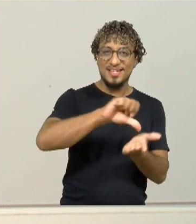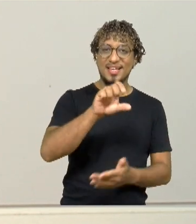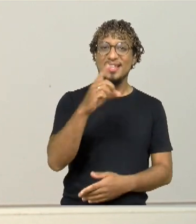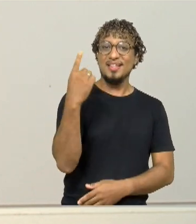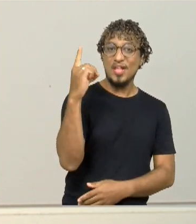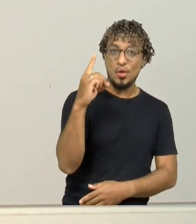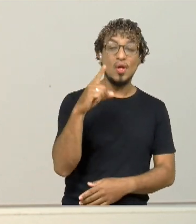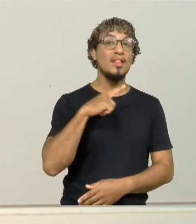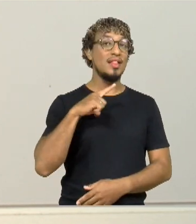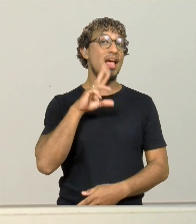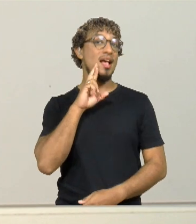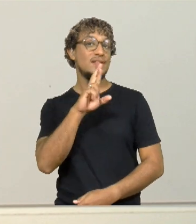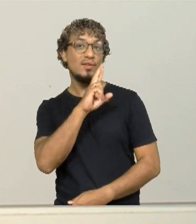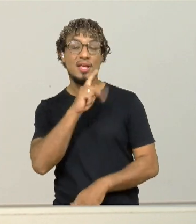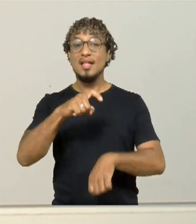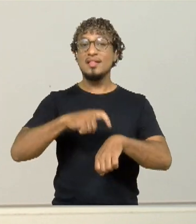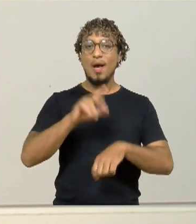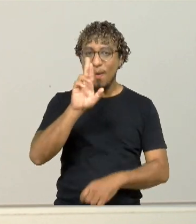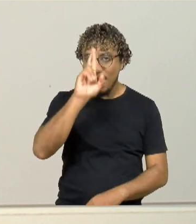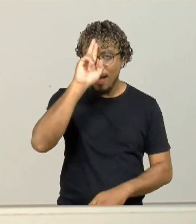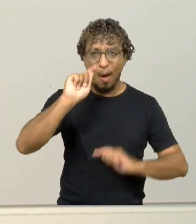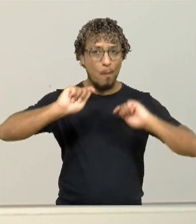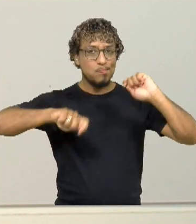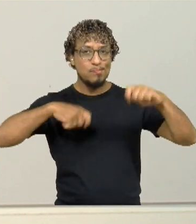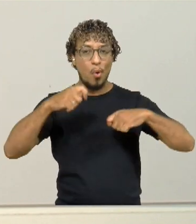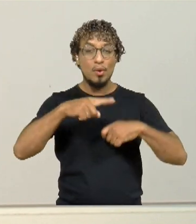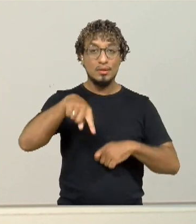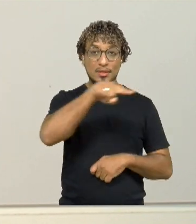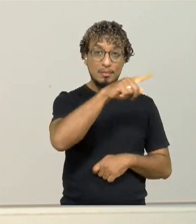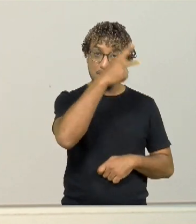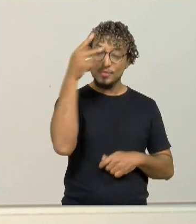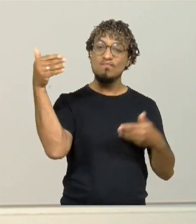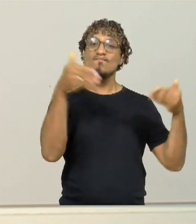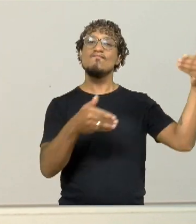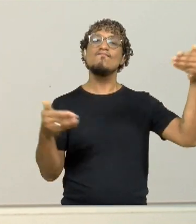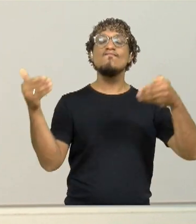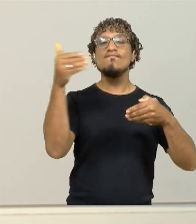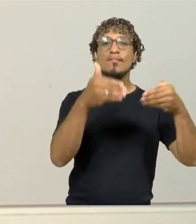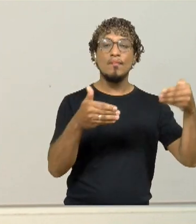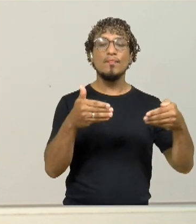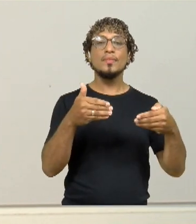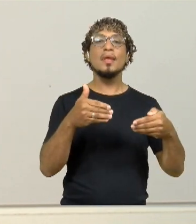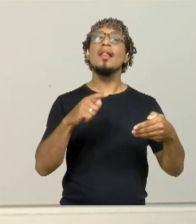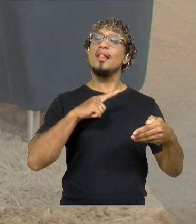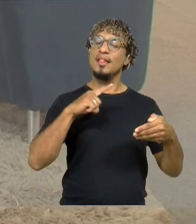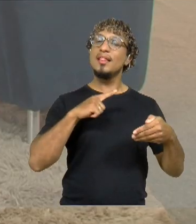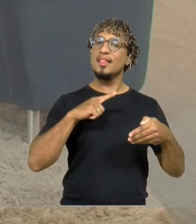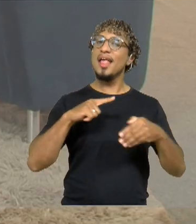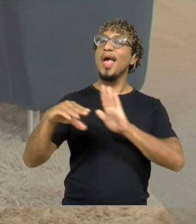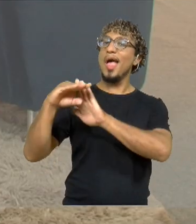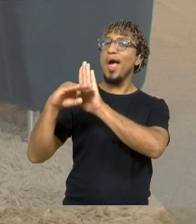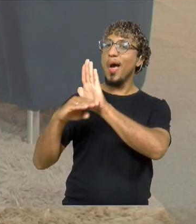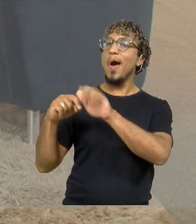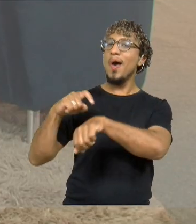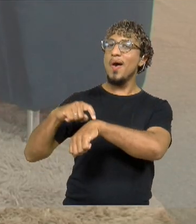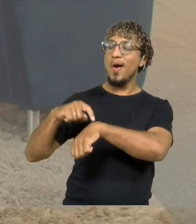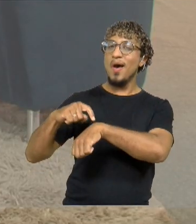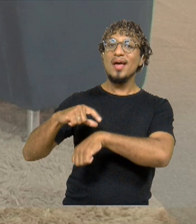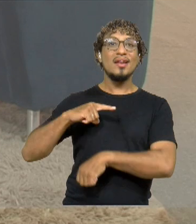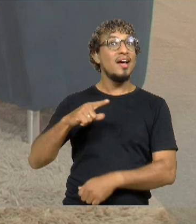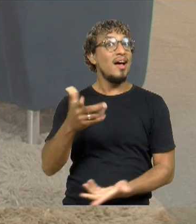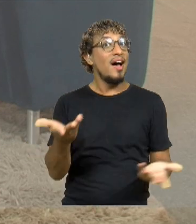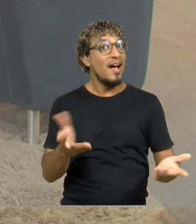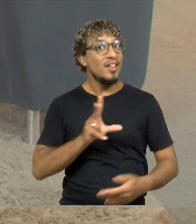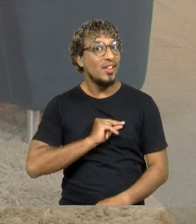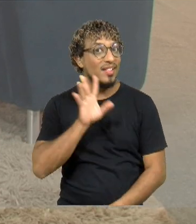restaurante lá, então na hora do almoço, as pessoas que estão lá frequentando a unidade têm sessões nesse horário, na hora